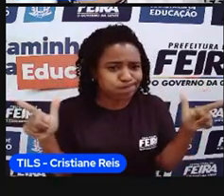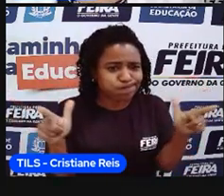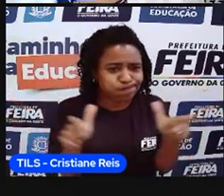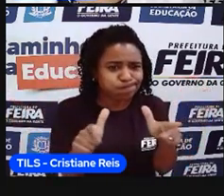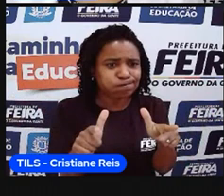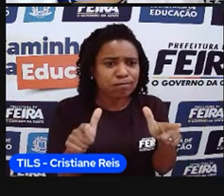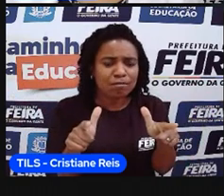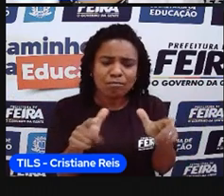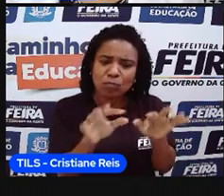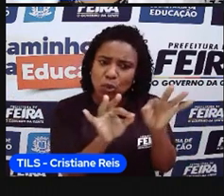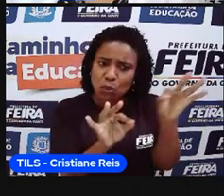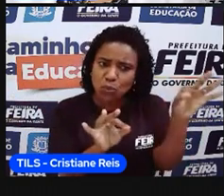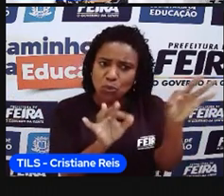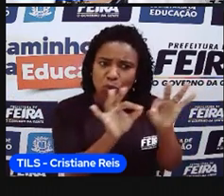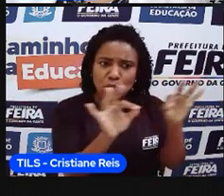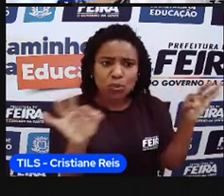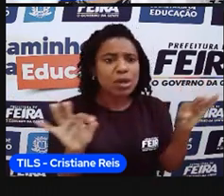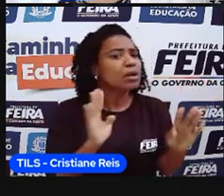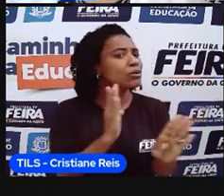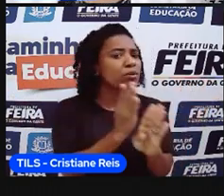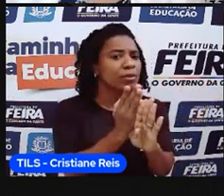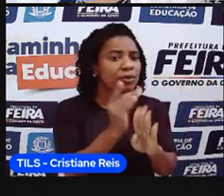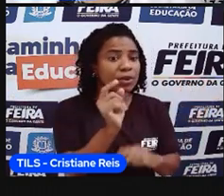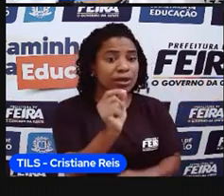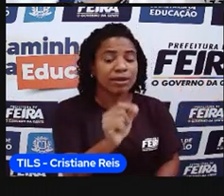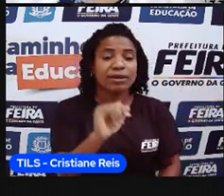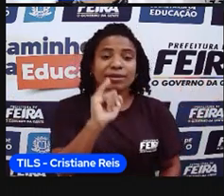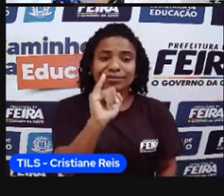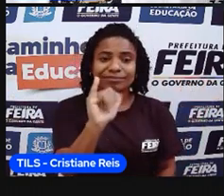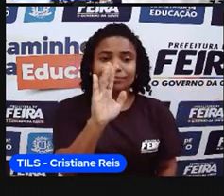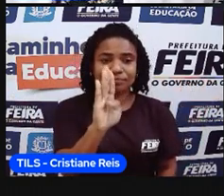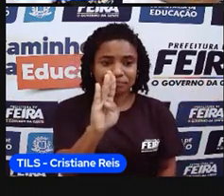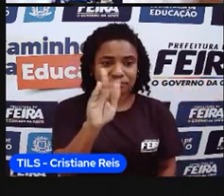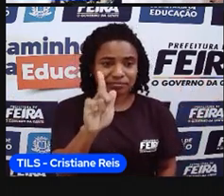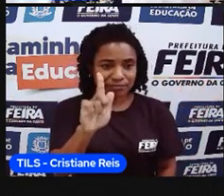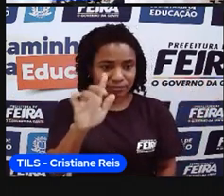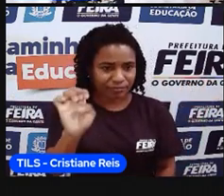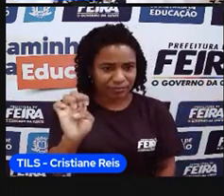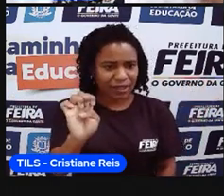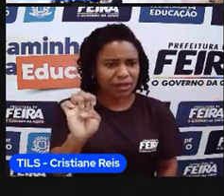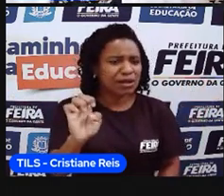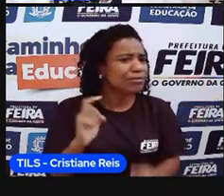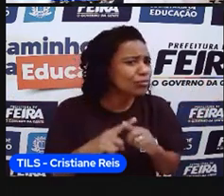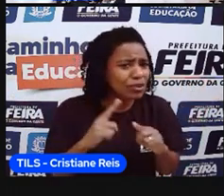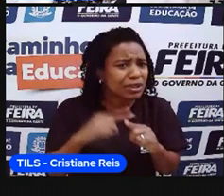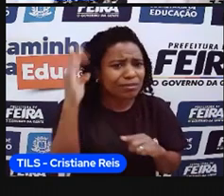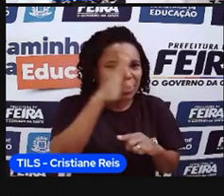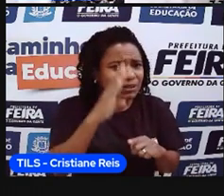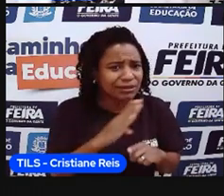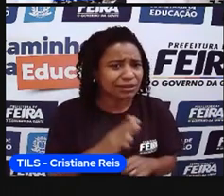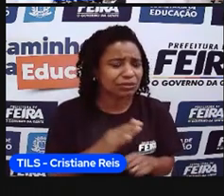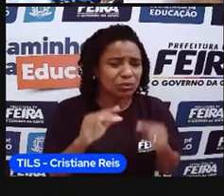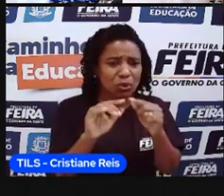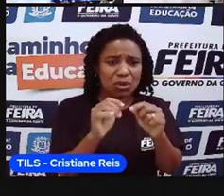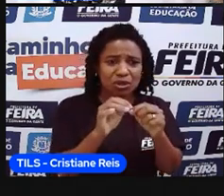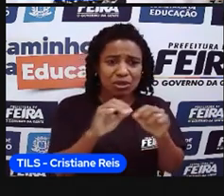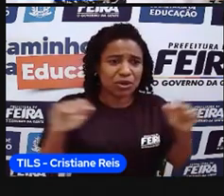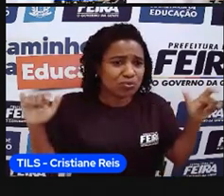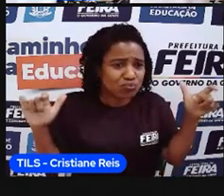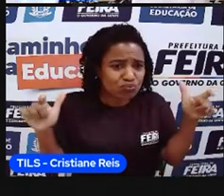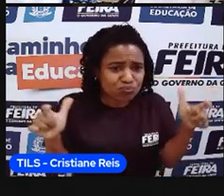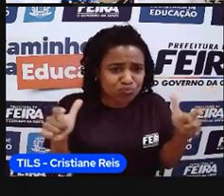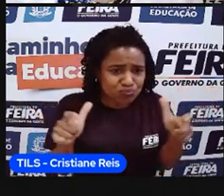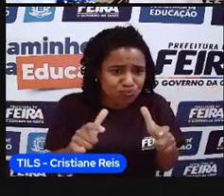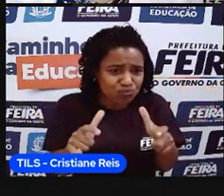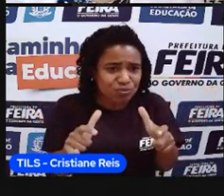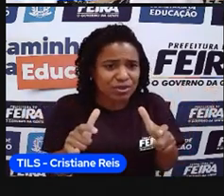oficiais do IBGE, né? E aí, que é que acontece? Por que que aconteceu isso, essa redução, né? Do território roubar alguma parte